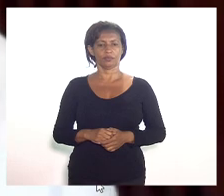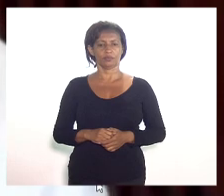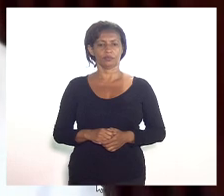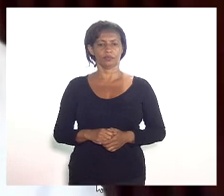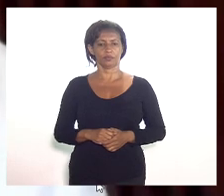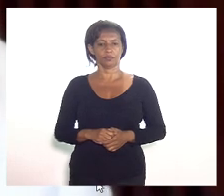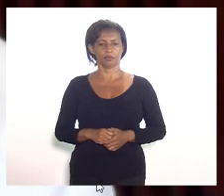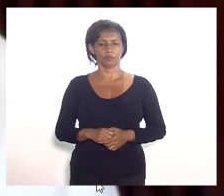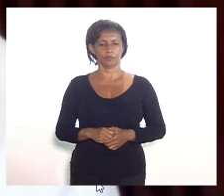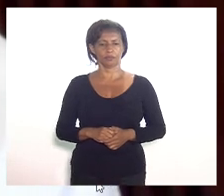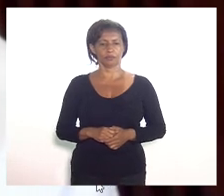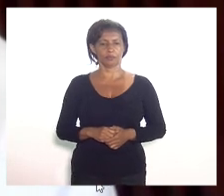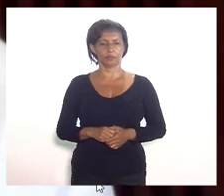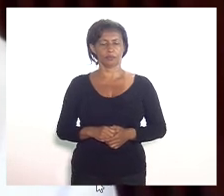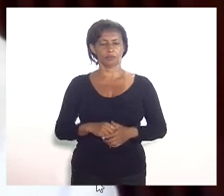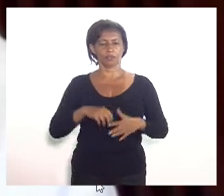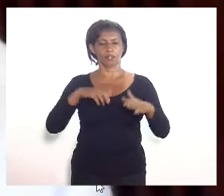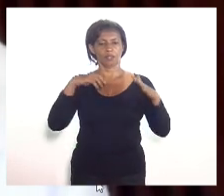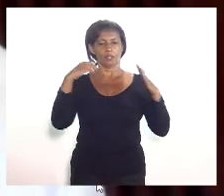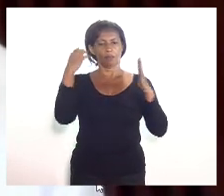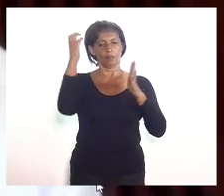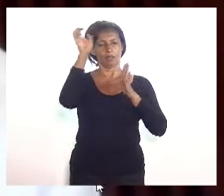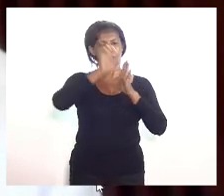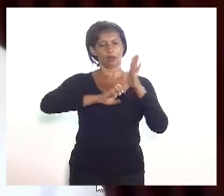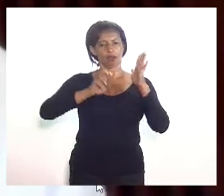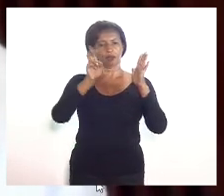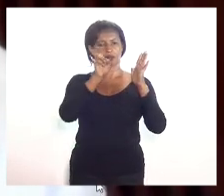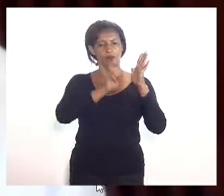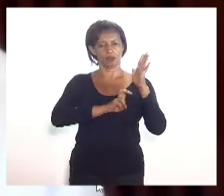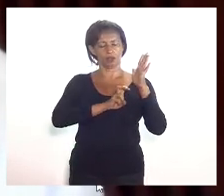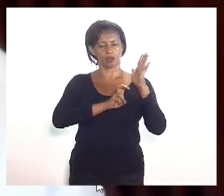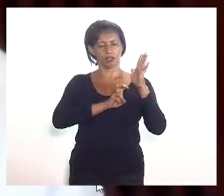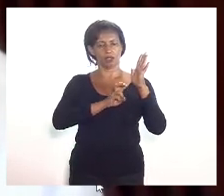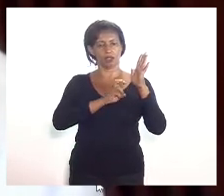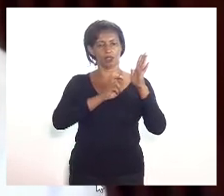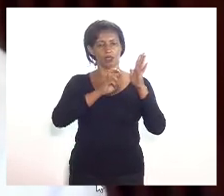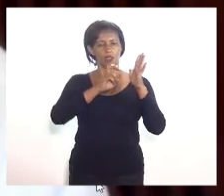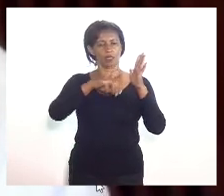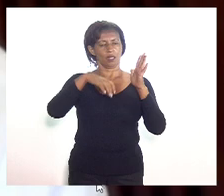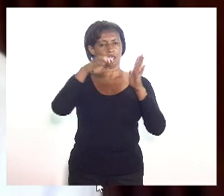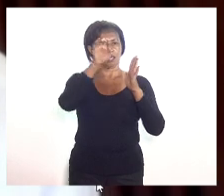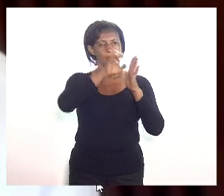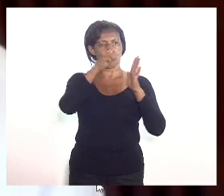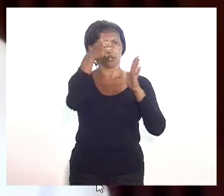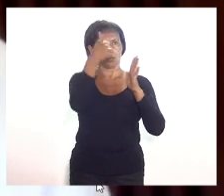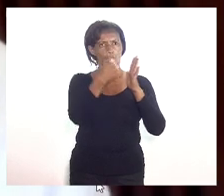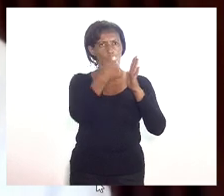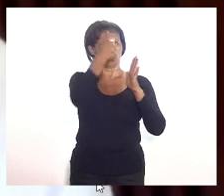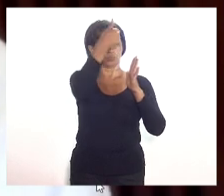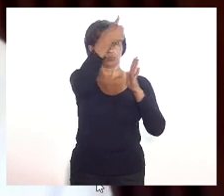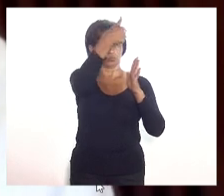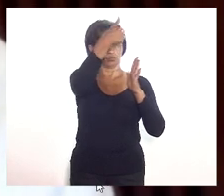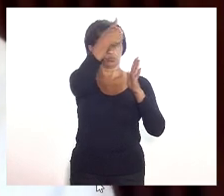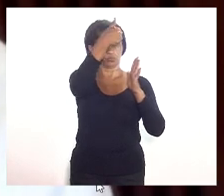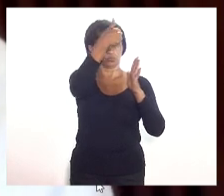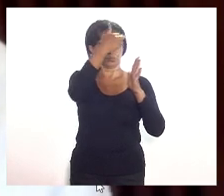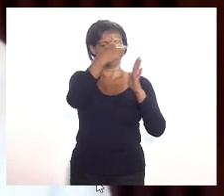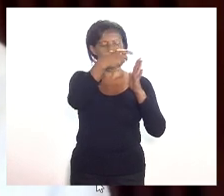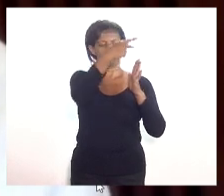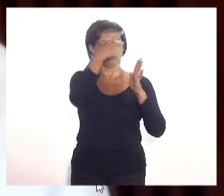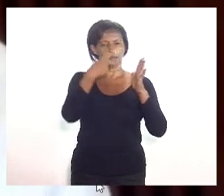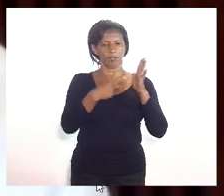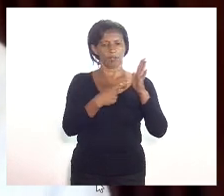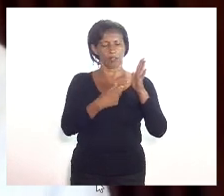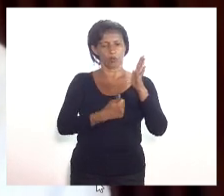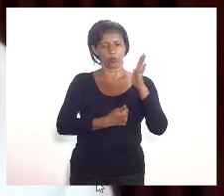pela prejudicabilidade da emenda 5, pela aprovação com subemenda aglutinativa das emendas 1 e 2, pela prejudicabilidade